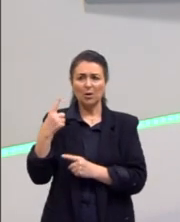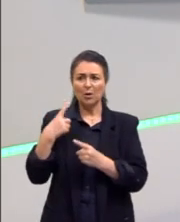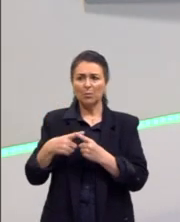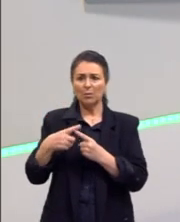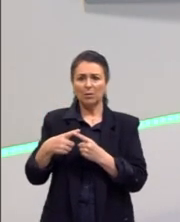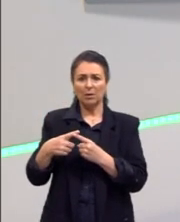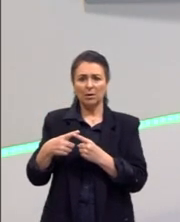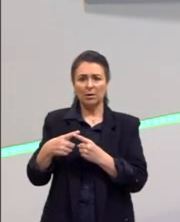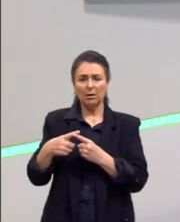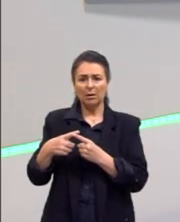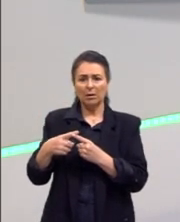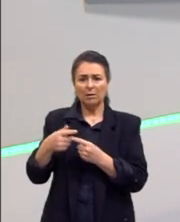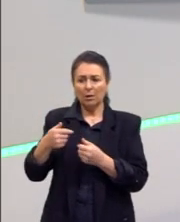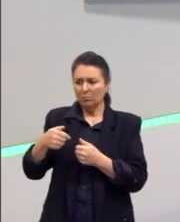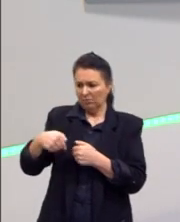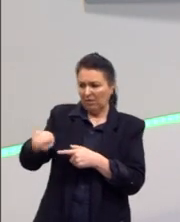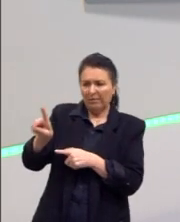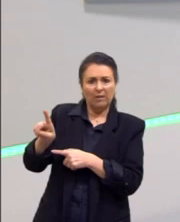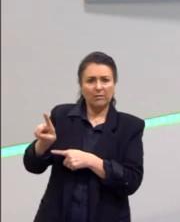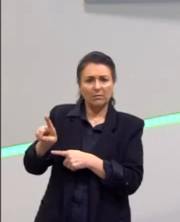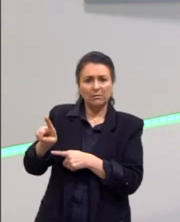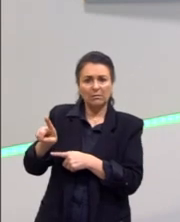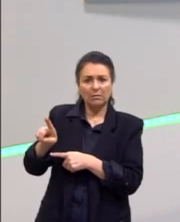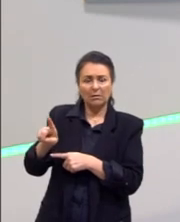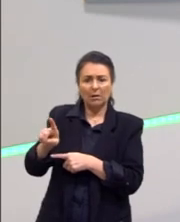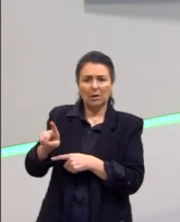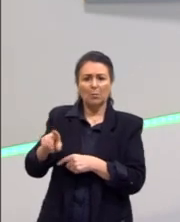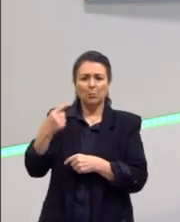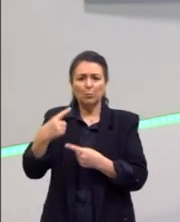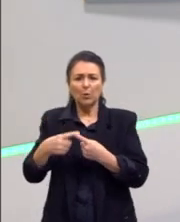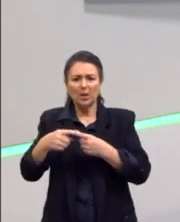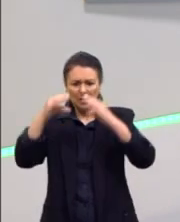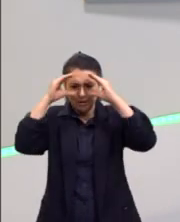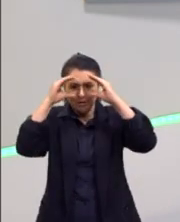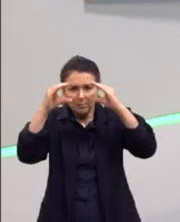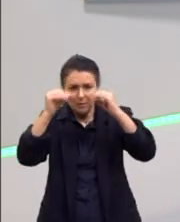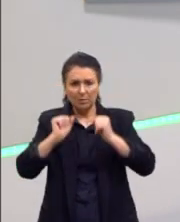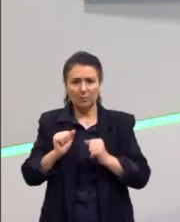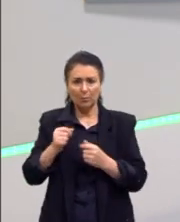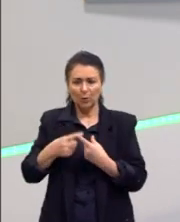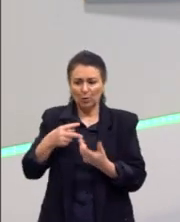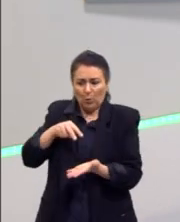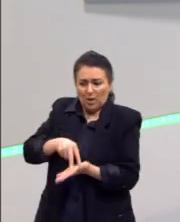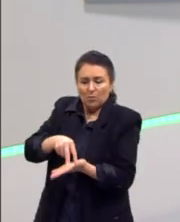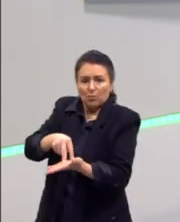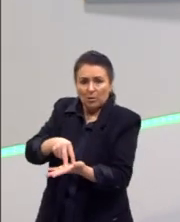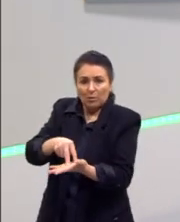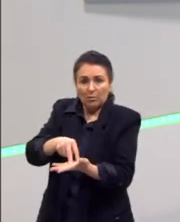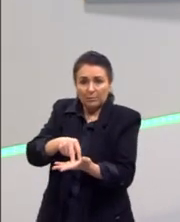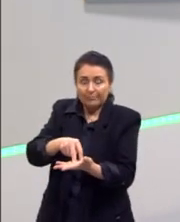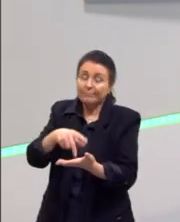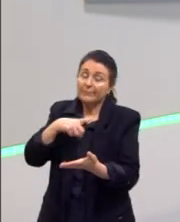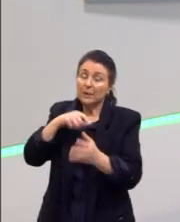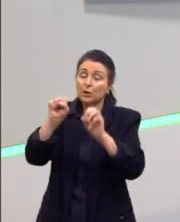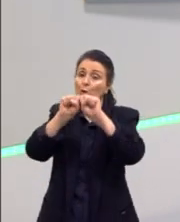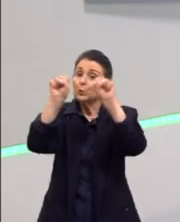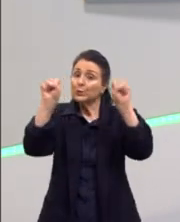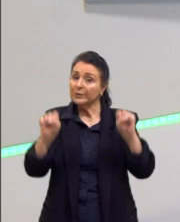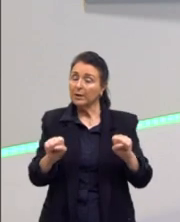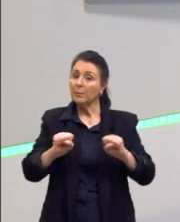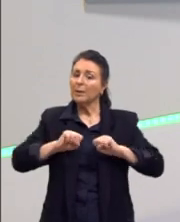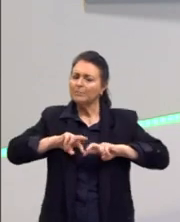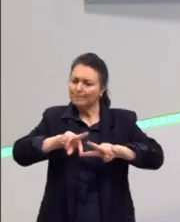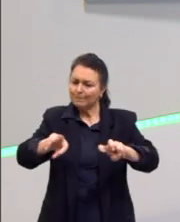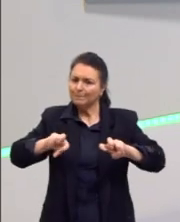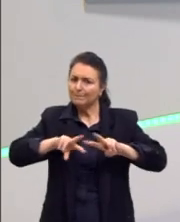jogavam ela? Não faziam, não obedeciam? Por eles não se rebelavam? Porque tinha todo um sistema de exploração,